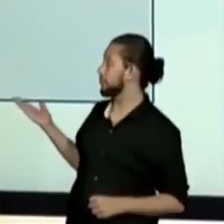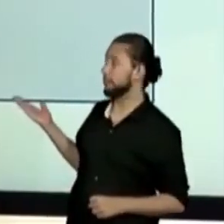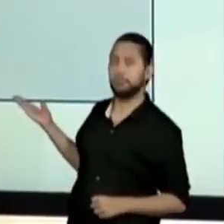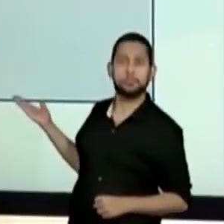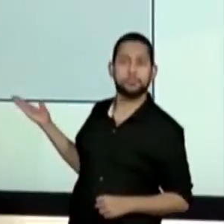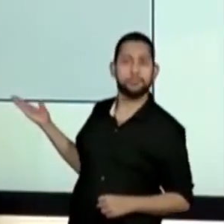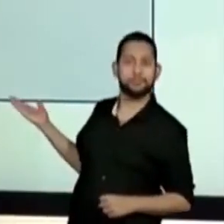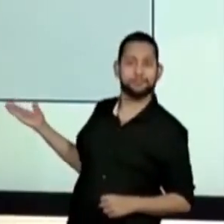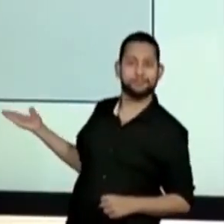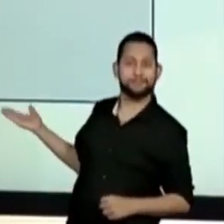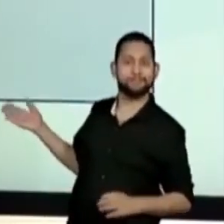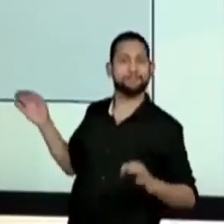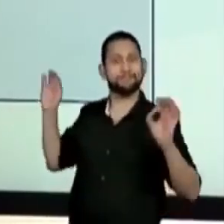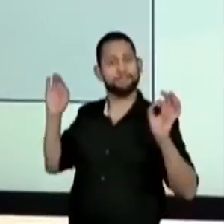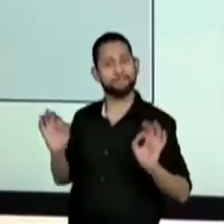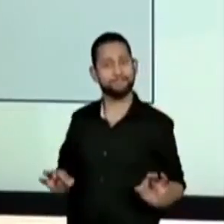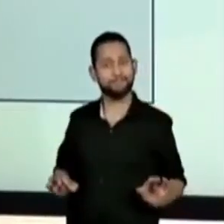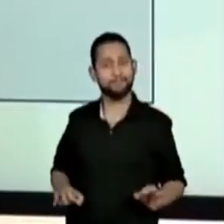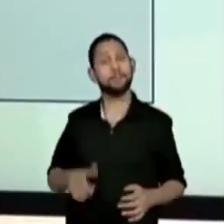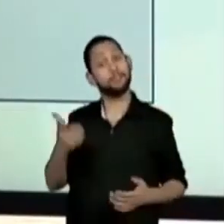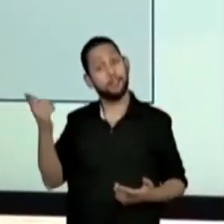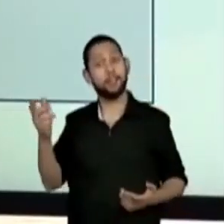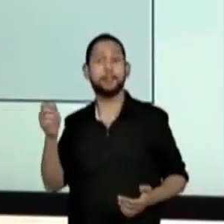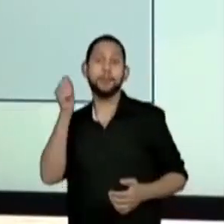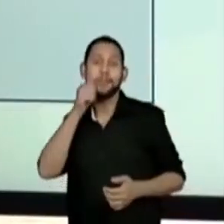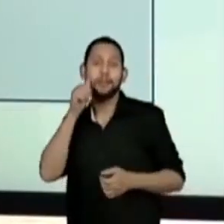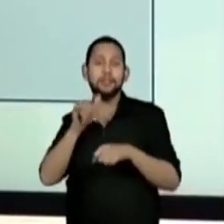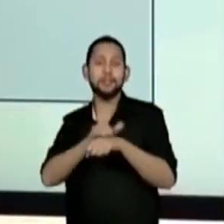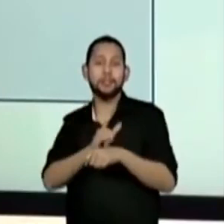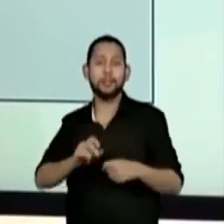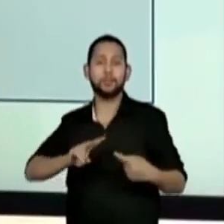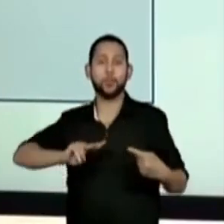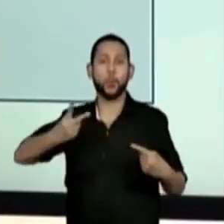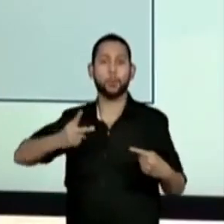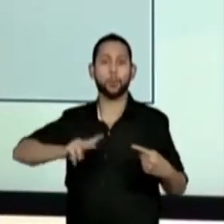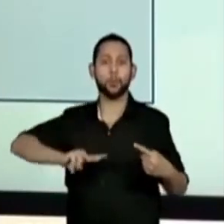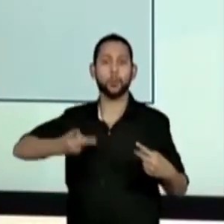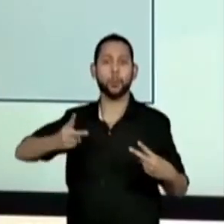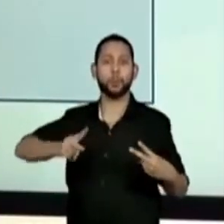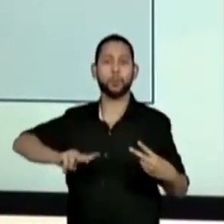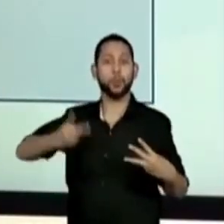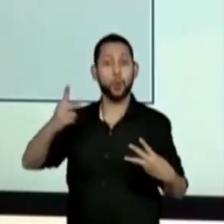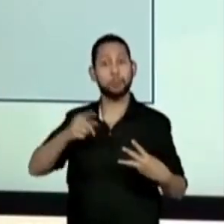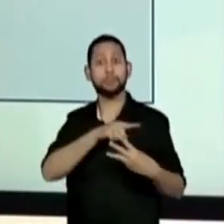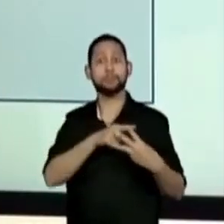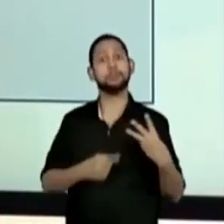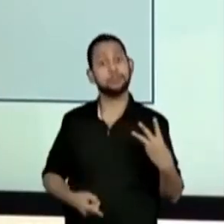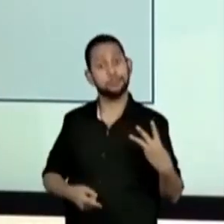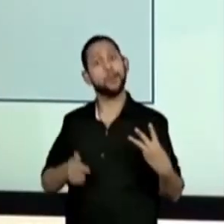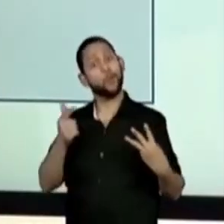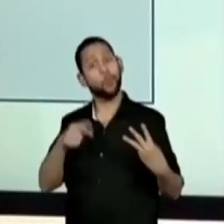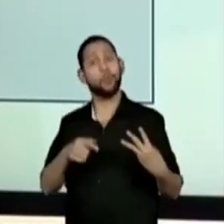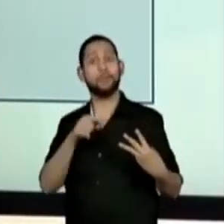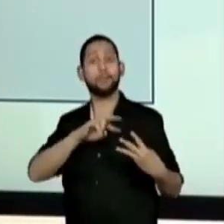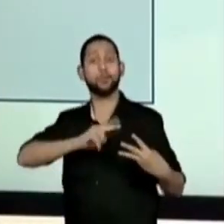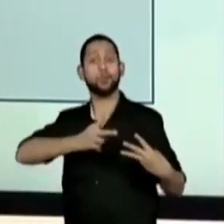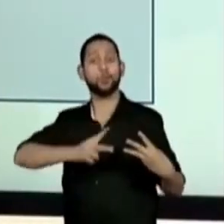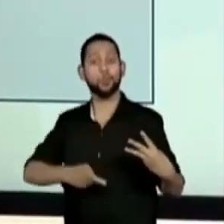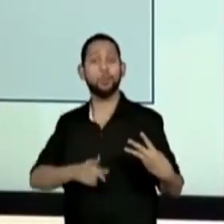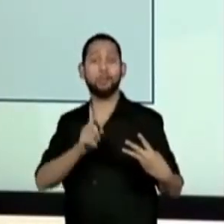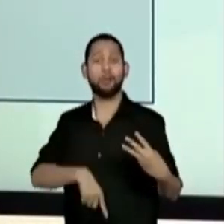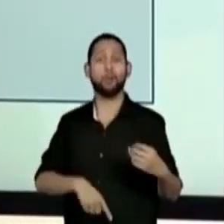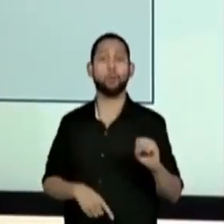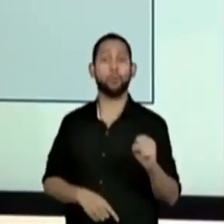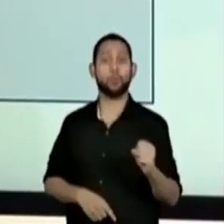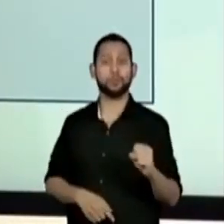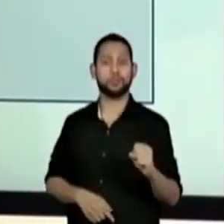dezesseis. Ok? Portanto, oito vezes vinte e sete é igual a duzentos e